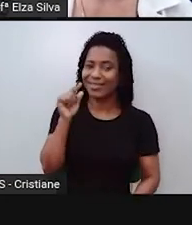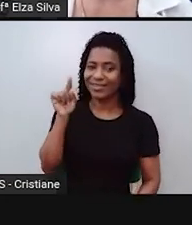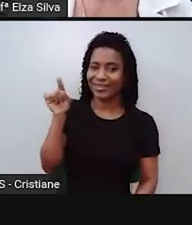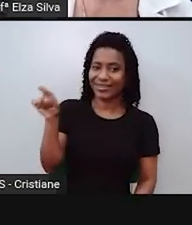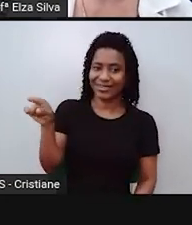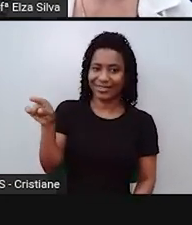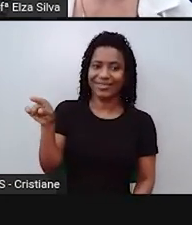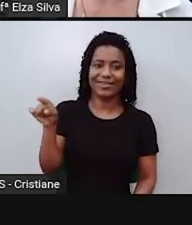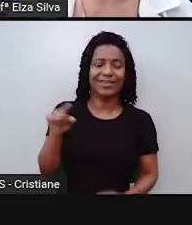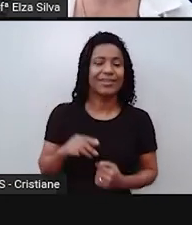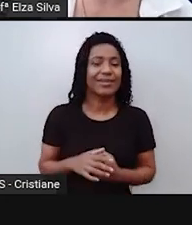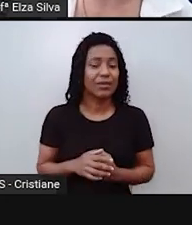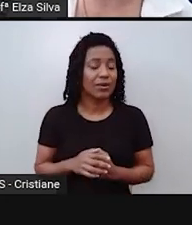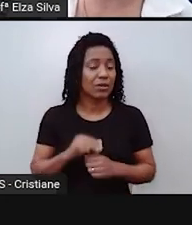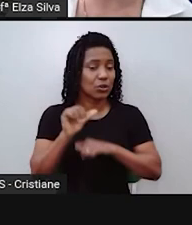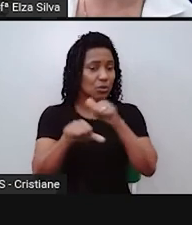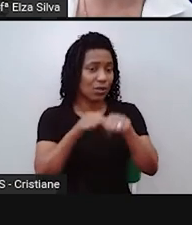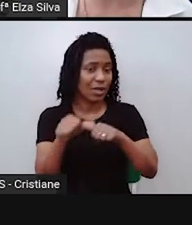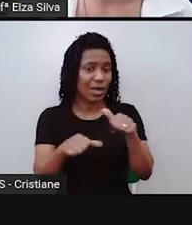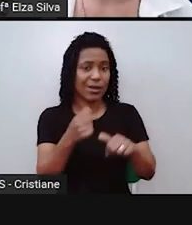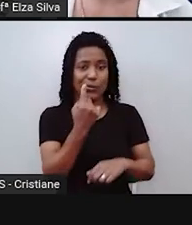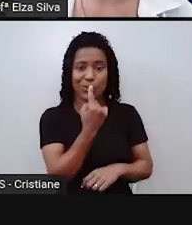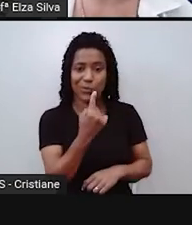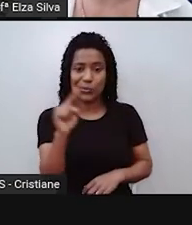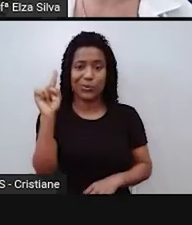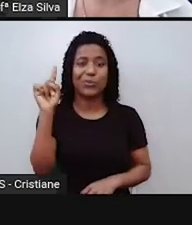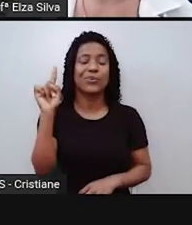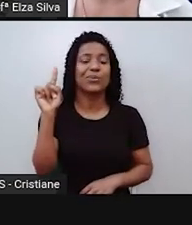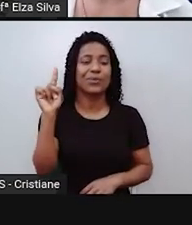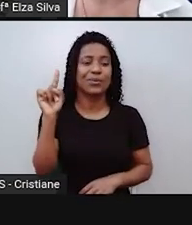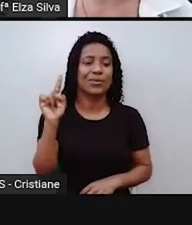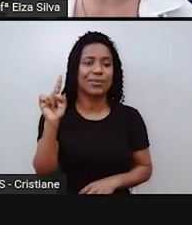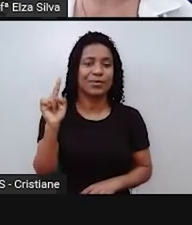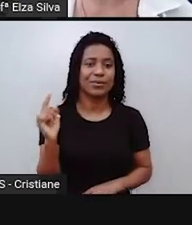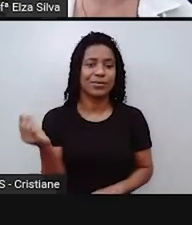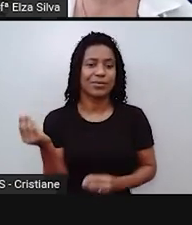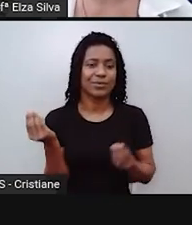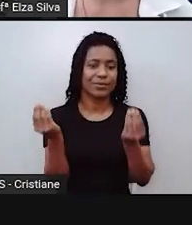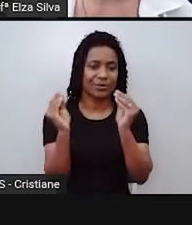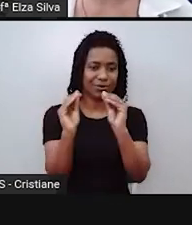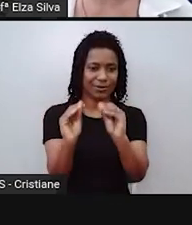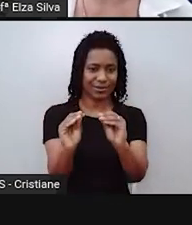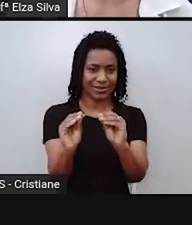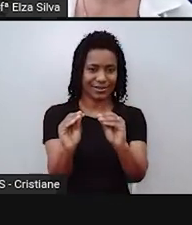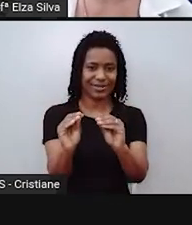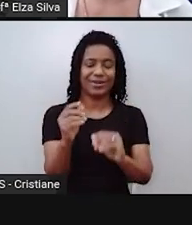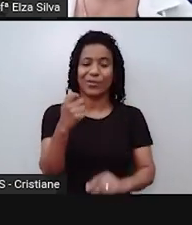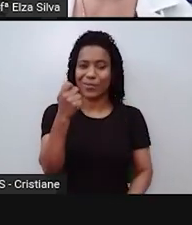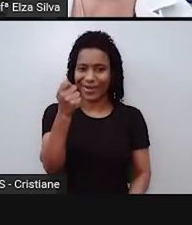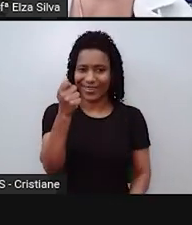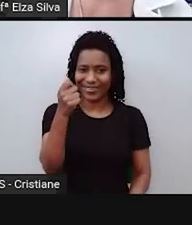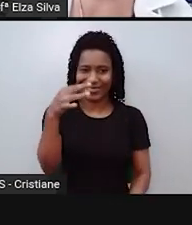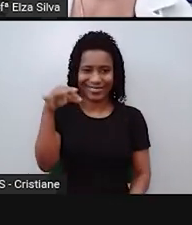E agora vamos fazer uma negativa. Neste caso, acrescentamos o not.